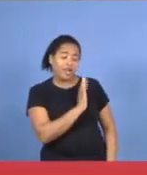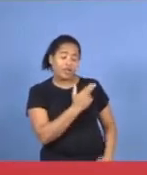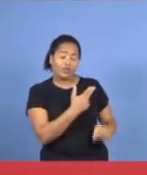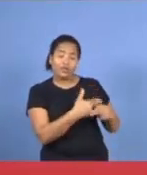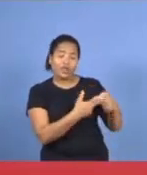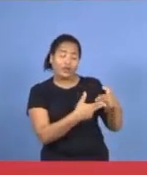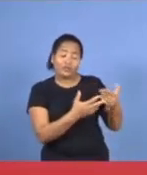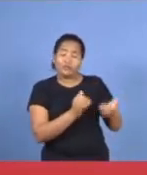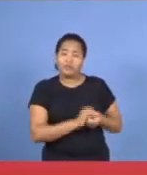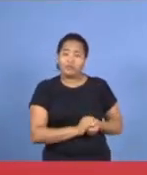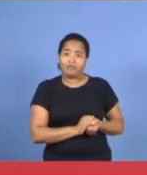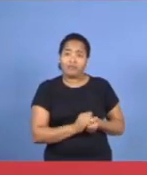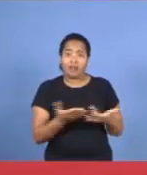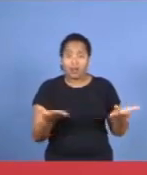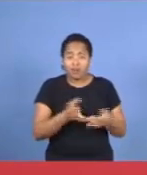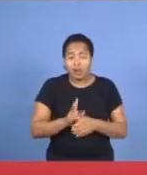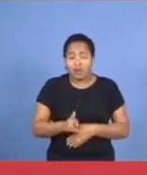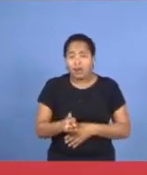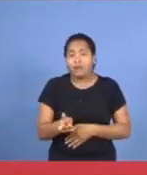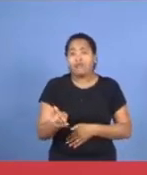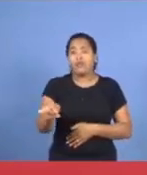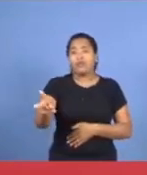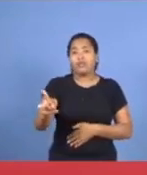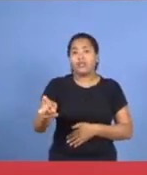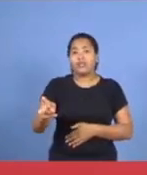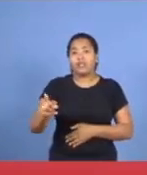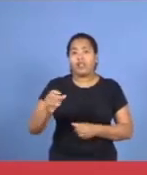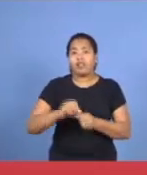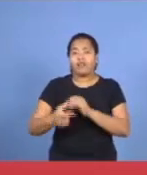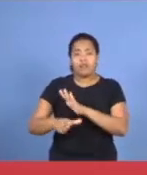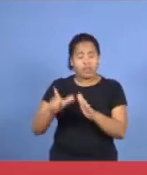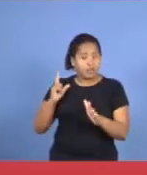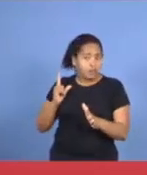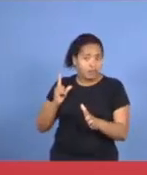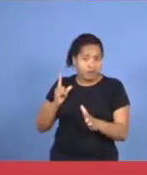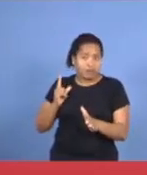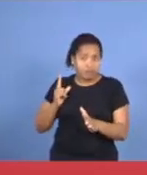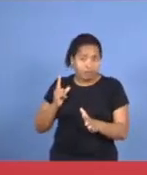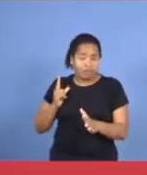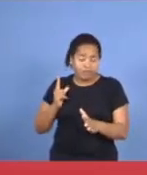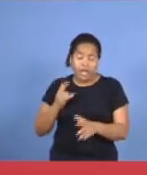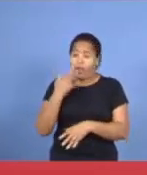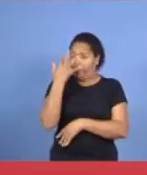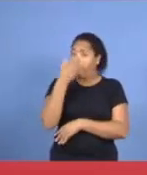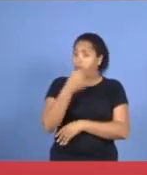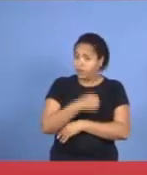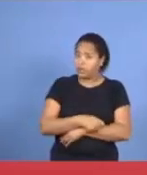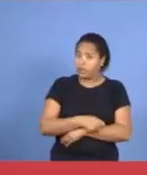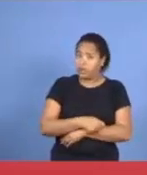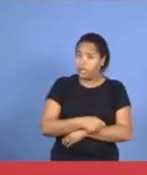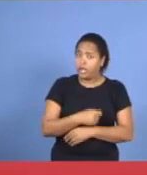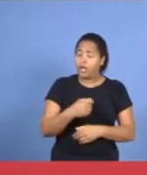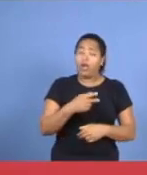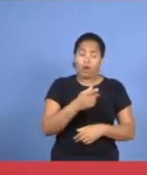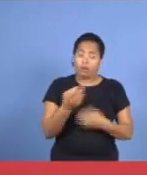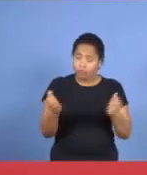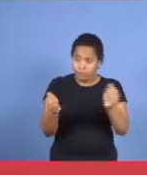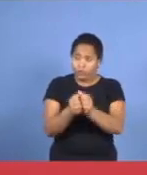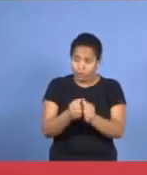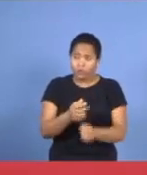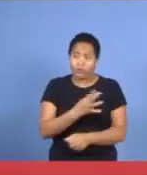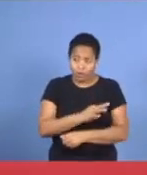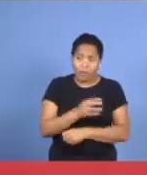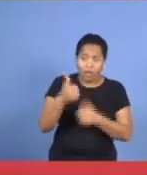vamos agora continuar, a fazer o que fazíamos antes, não mesmo? Que beleza, nós estamos com Tobias, Tobias vai em,